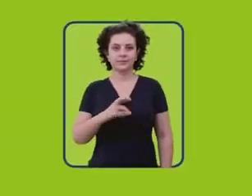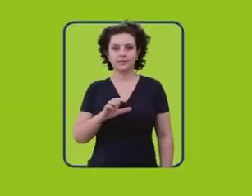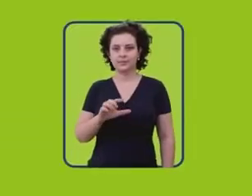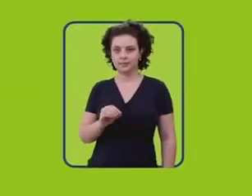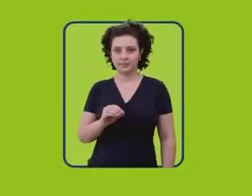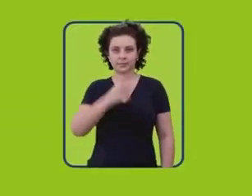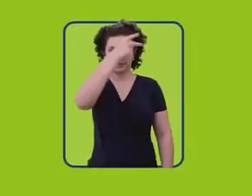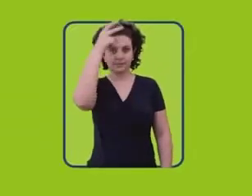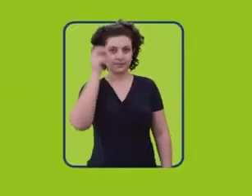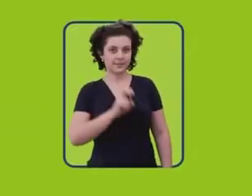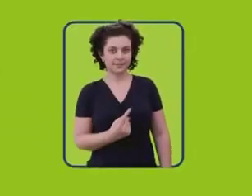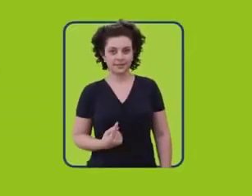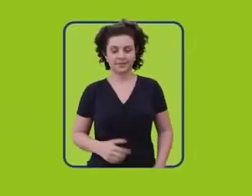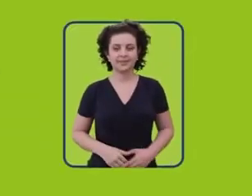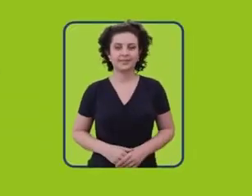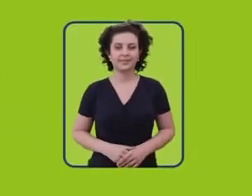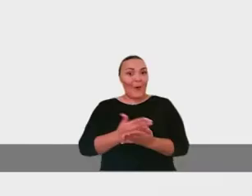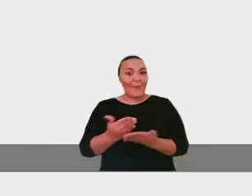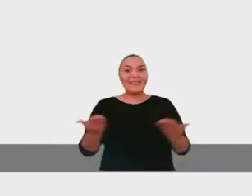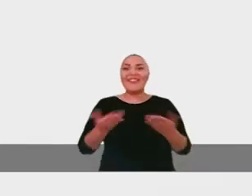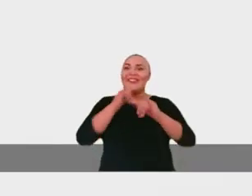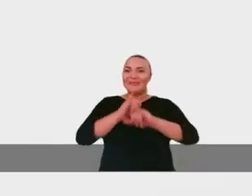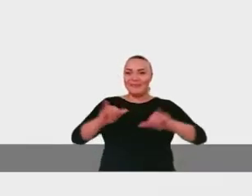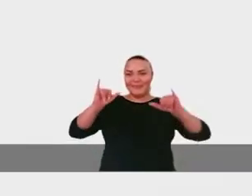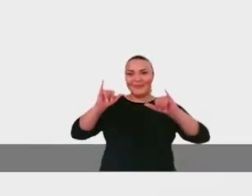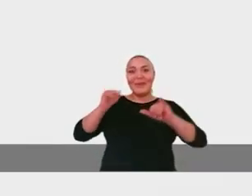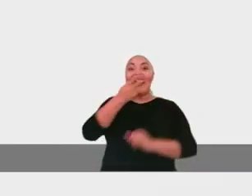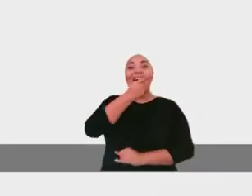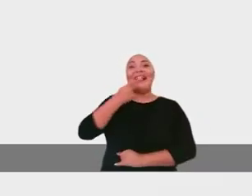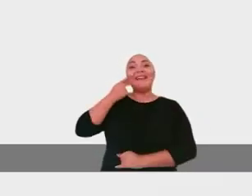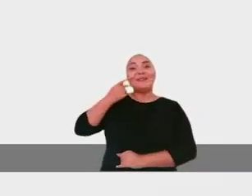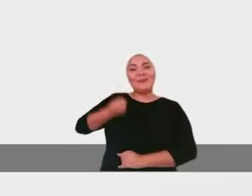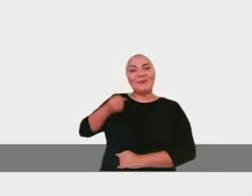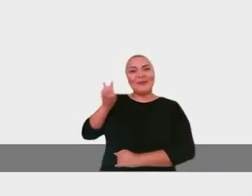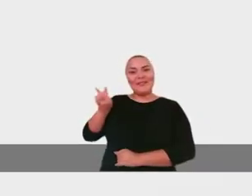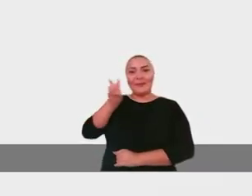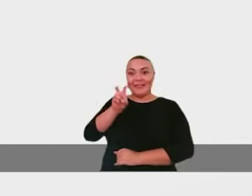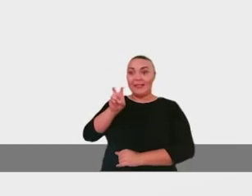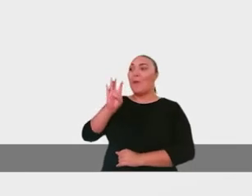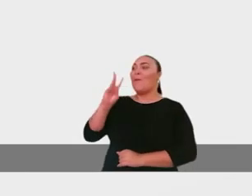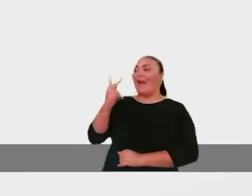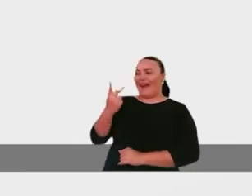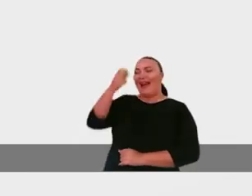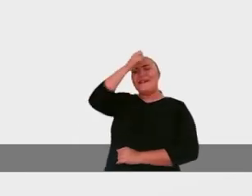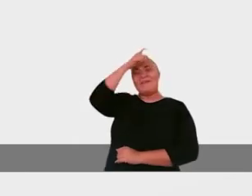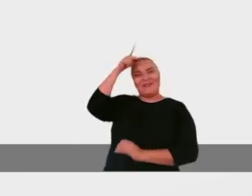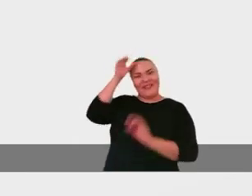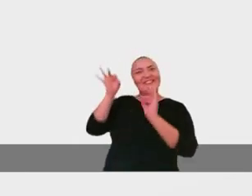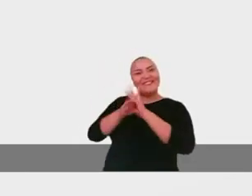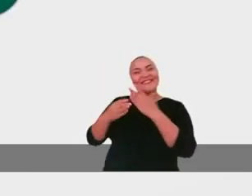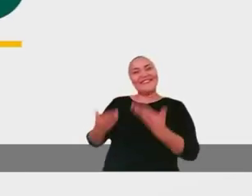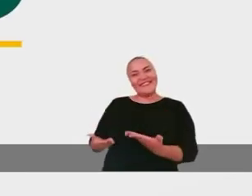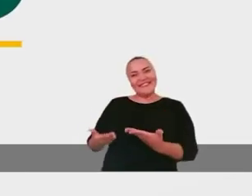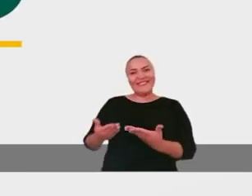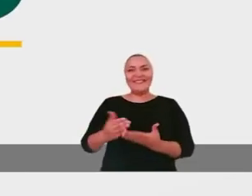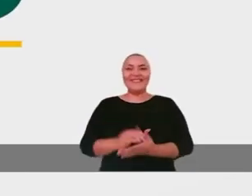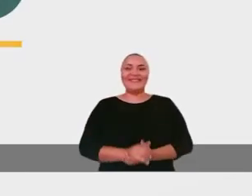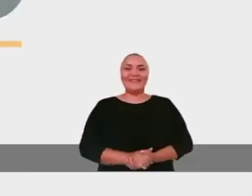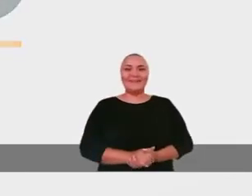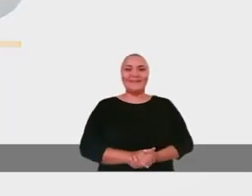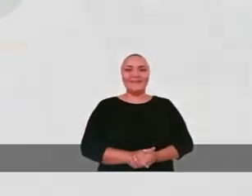Marcelo Souza e Silva, prefeito 51. Começa agora o programa Calil 55. BH tem prefeito.